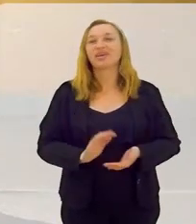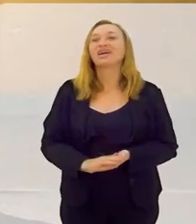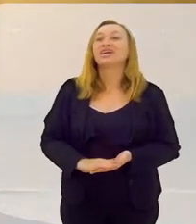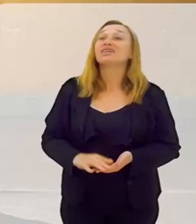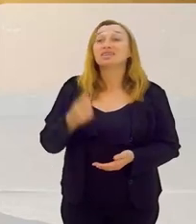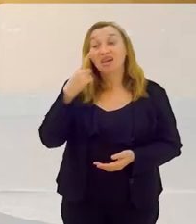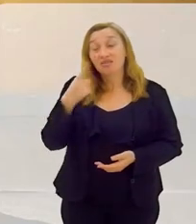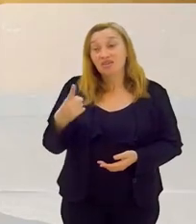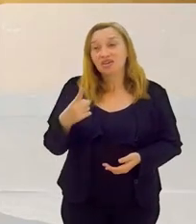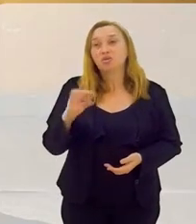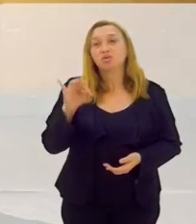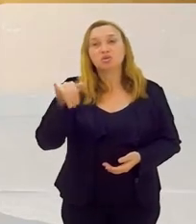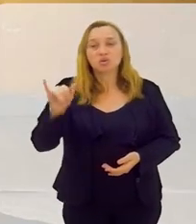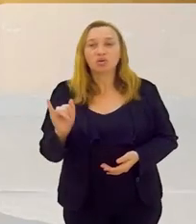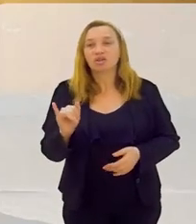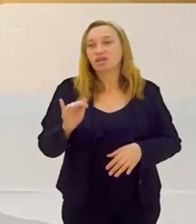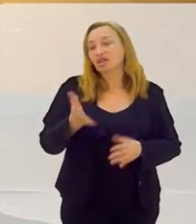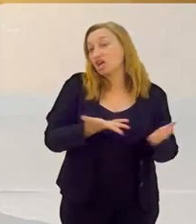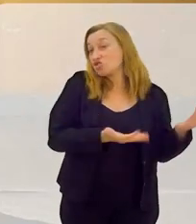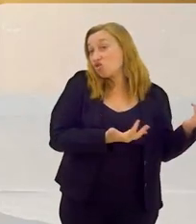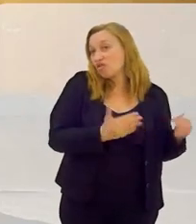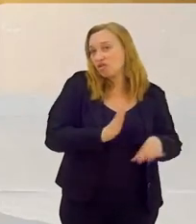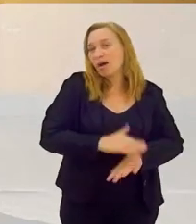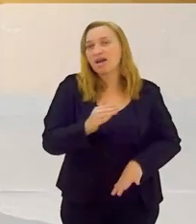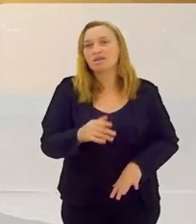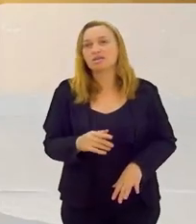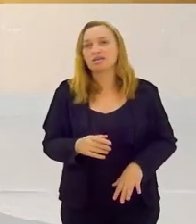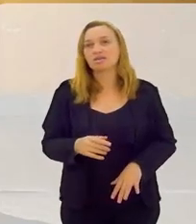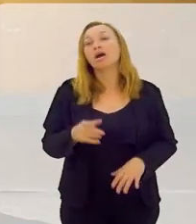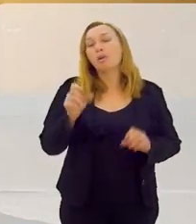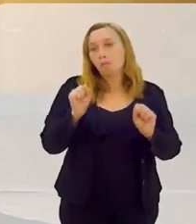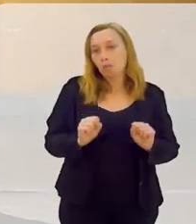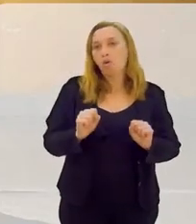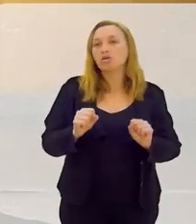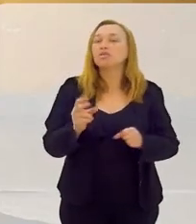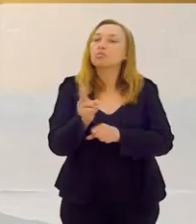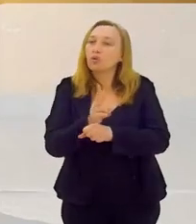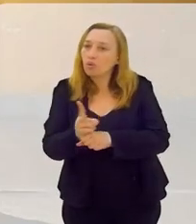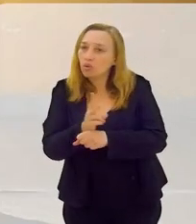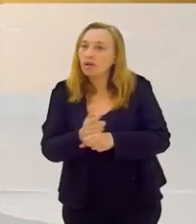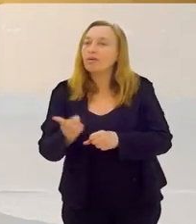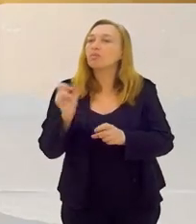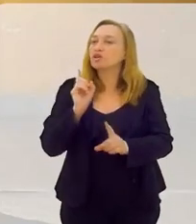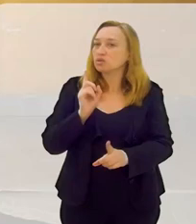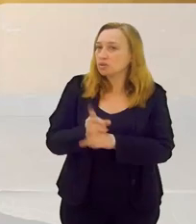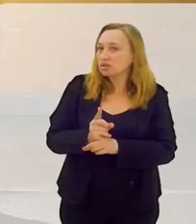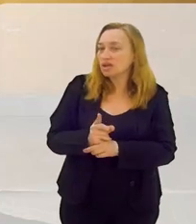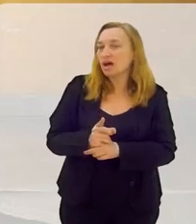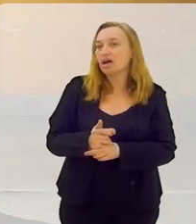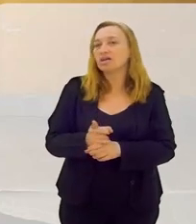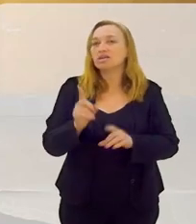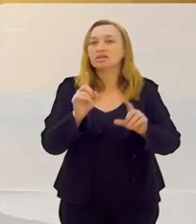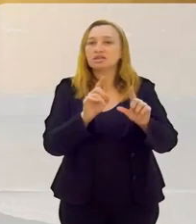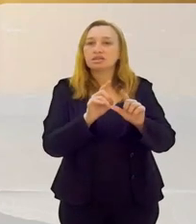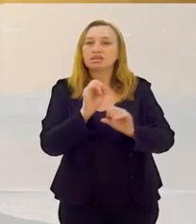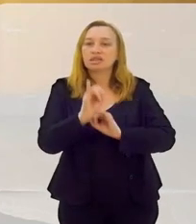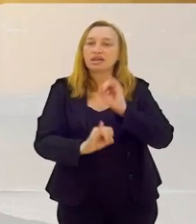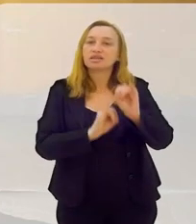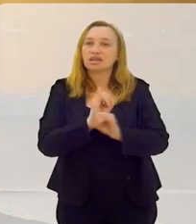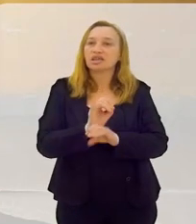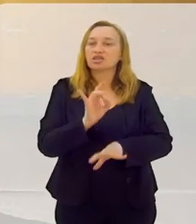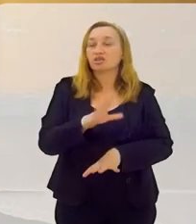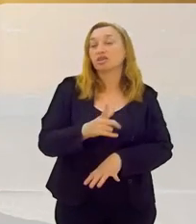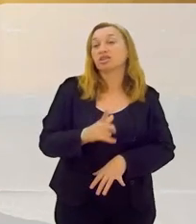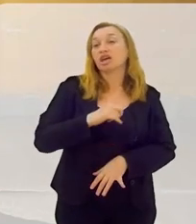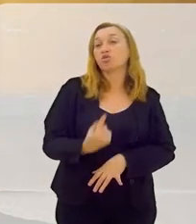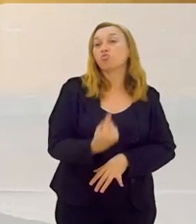Então, você está vendo o Tony, que é mais jovem, e que você pode procurar, pode achar. Entra na internet